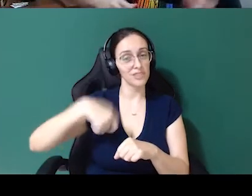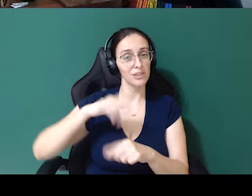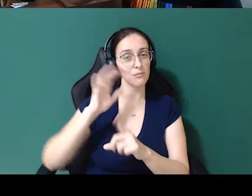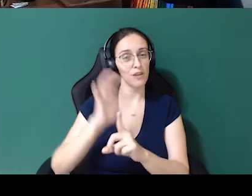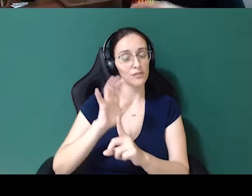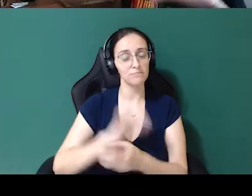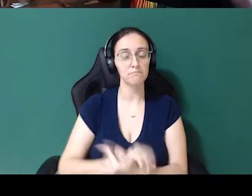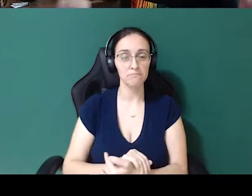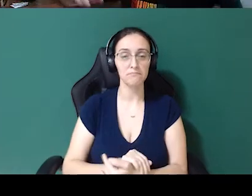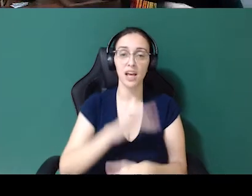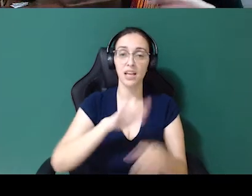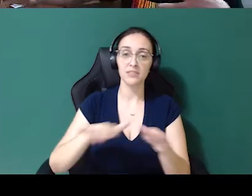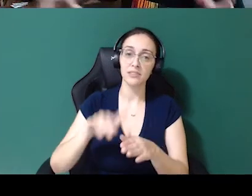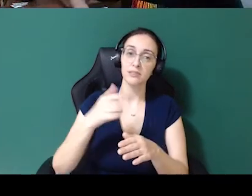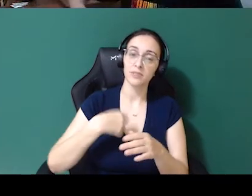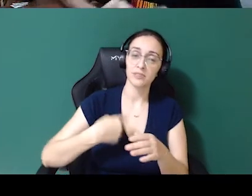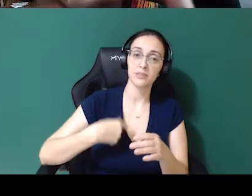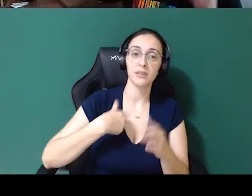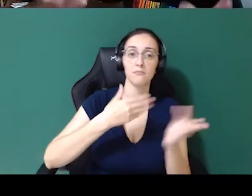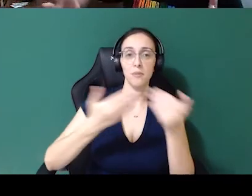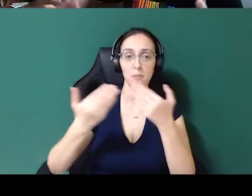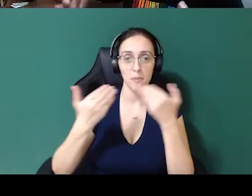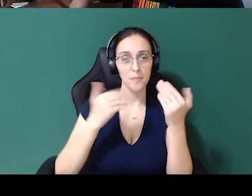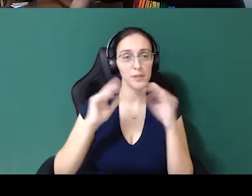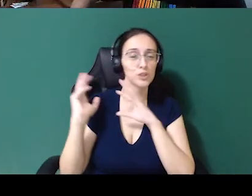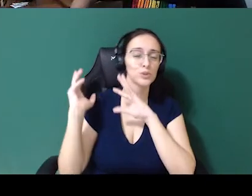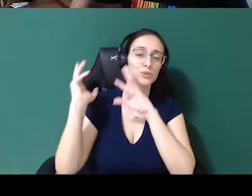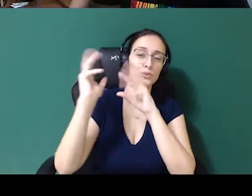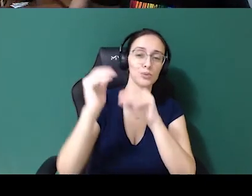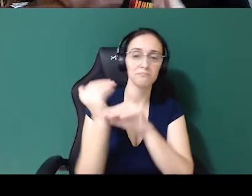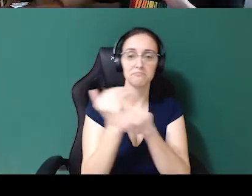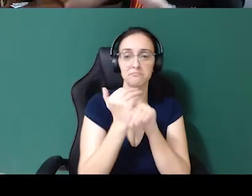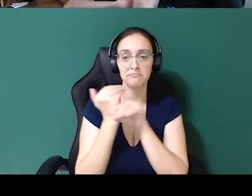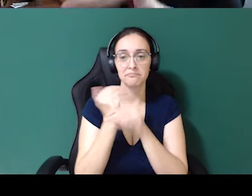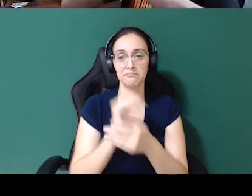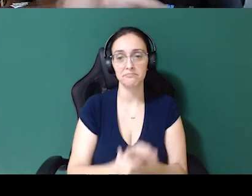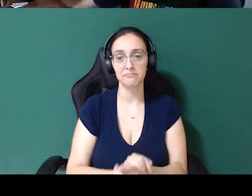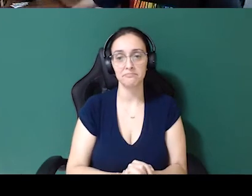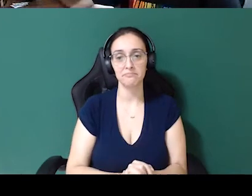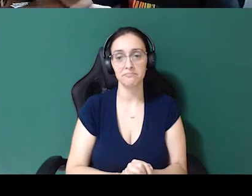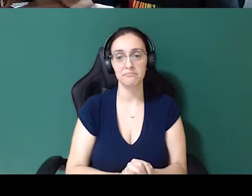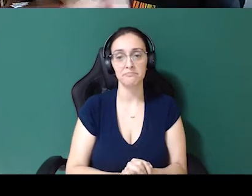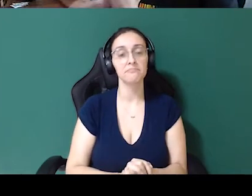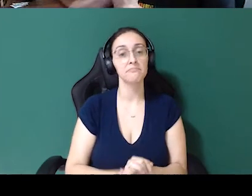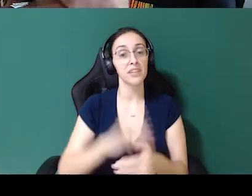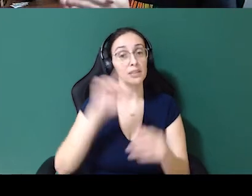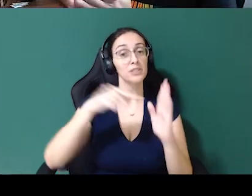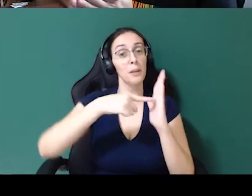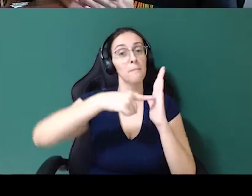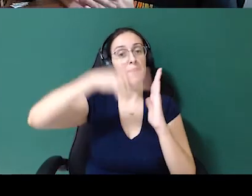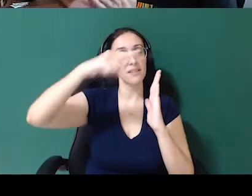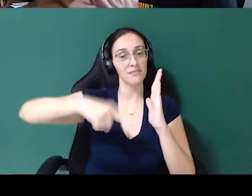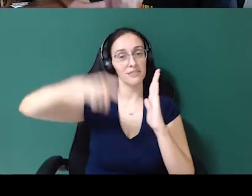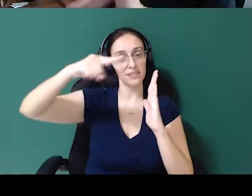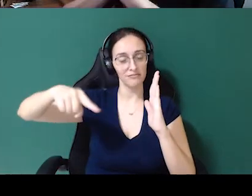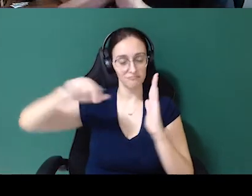Porque, às vezes, precisa de uma coisa ou outra, precisa falar. Então, precisa... Tudo isso está muito bem alinhado. E métricas. Métricas.